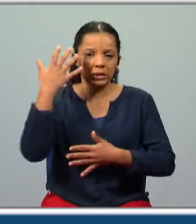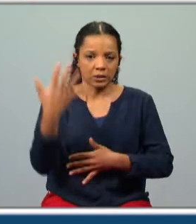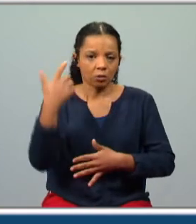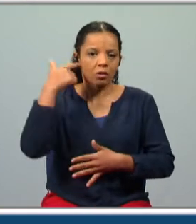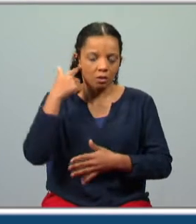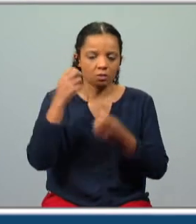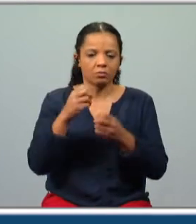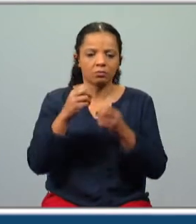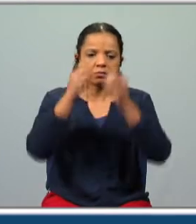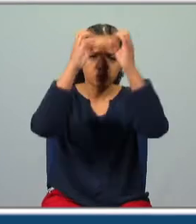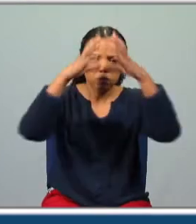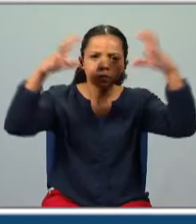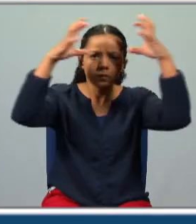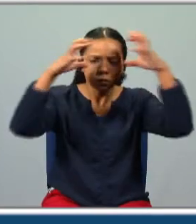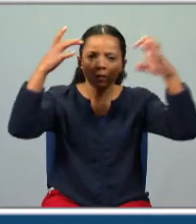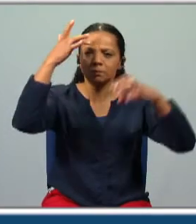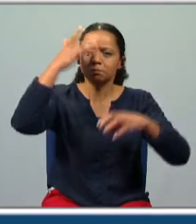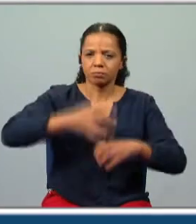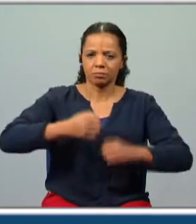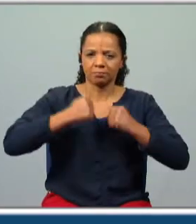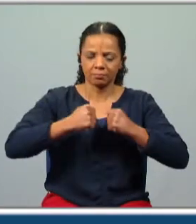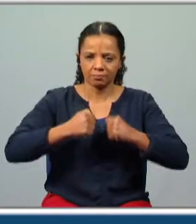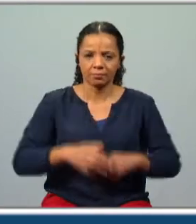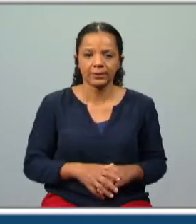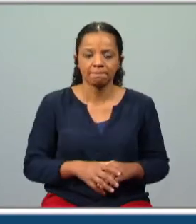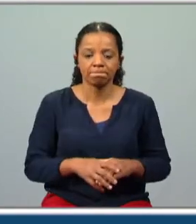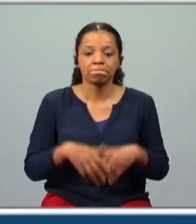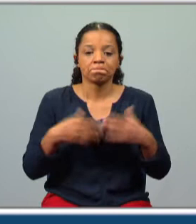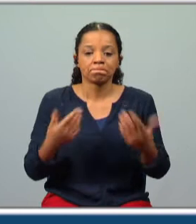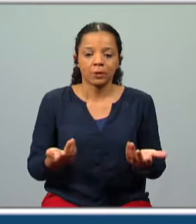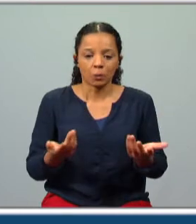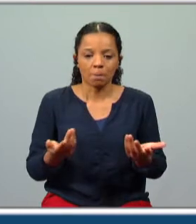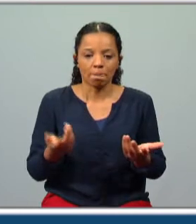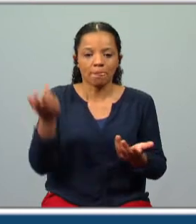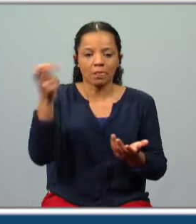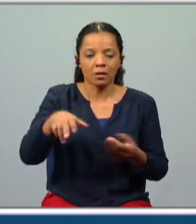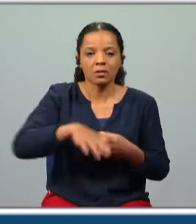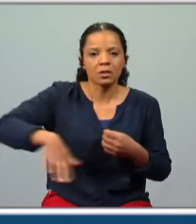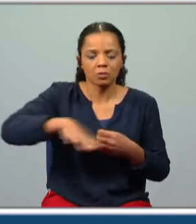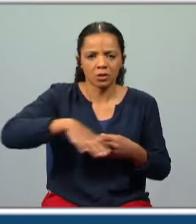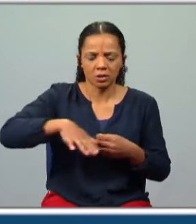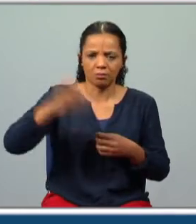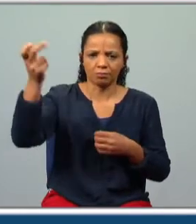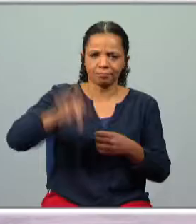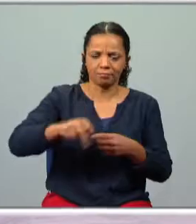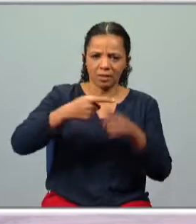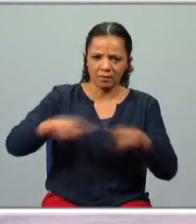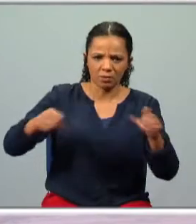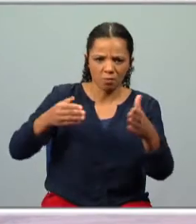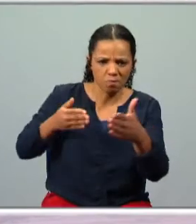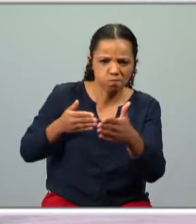formou-se uma nuvem enorme de preto sólido. Portanto, criou-se ali uma situação diferente, um obstáculo.